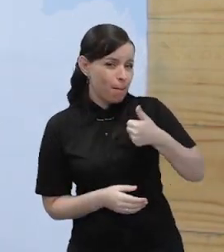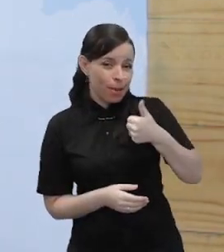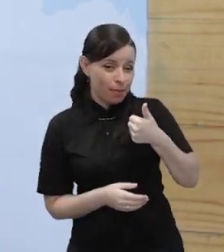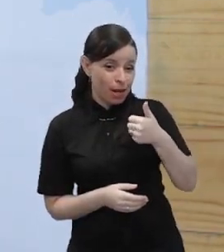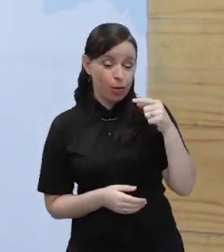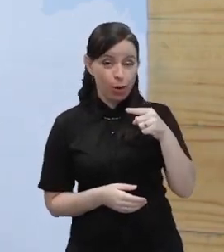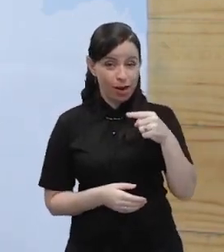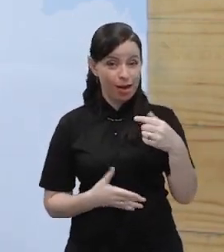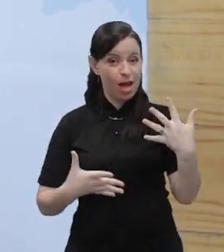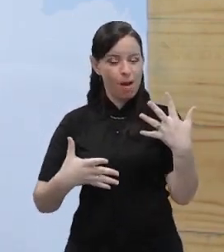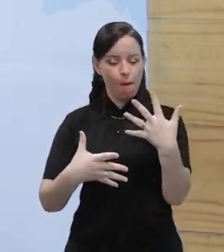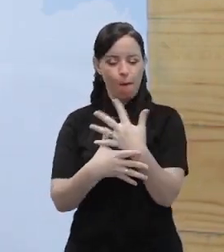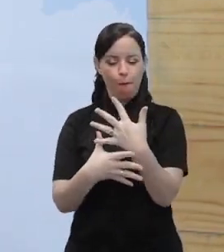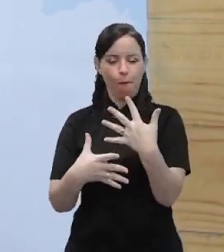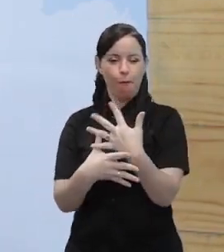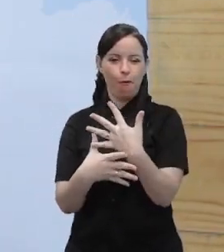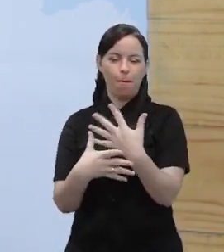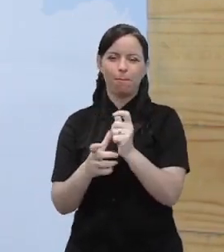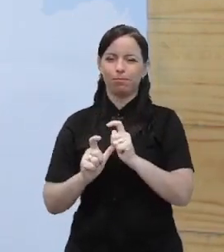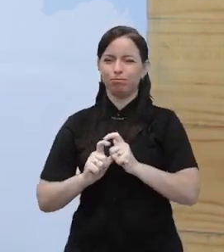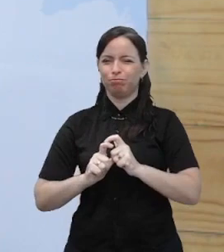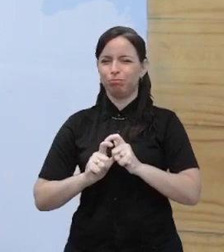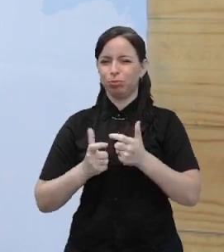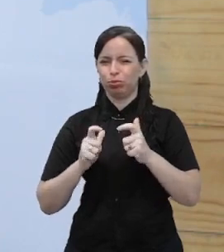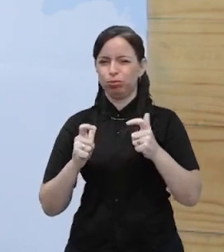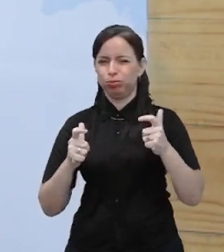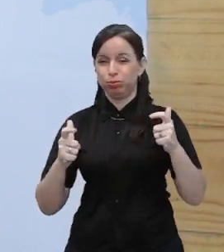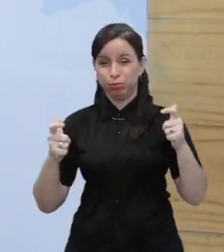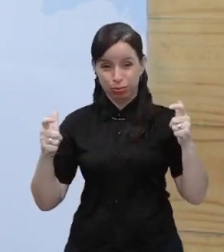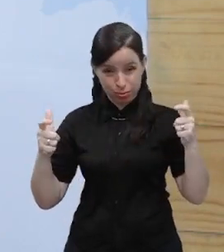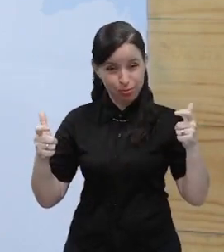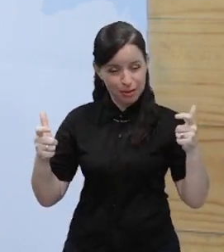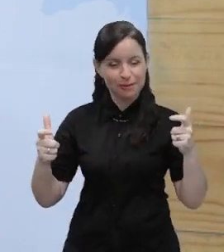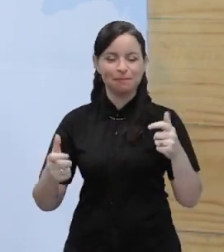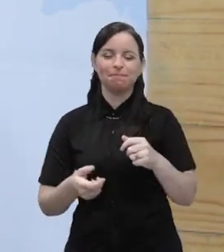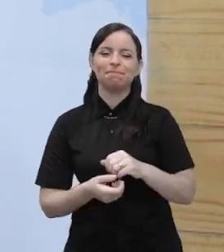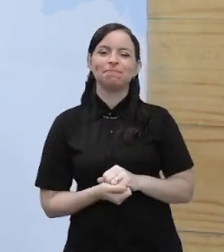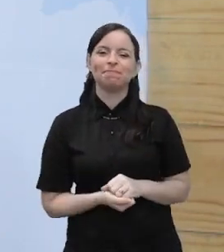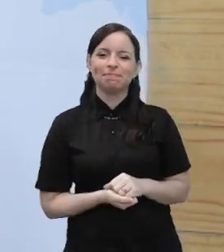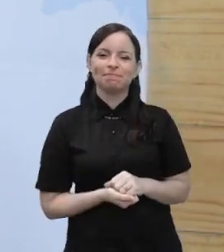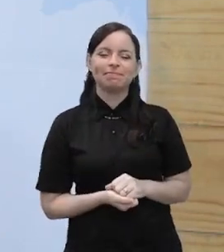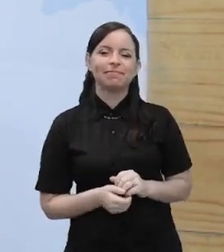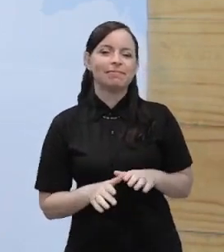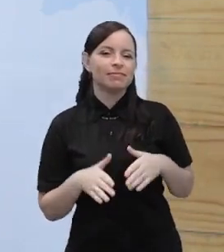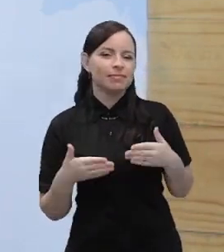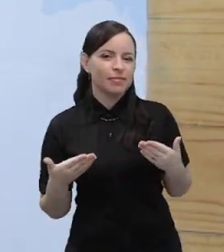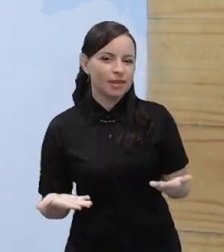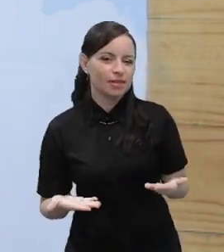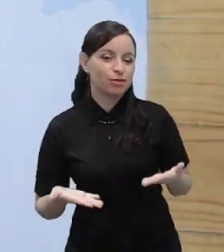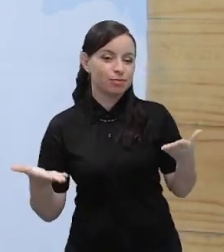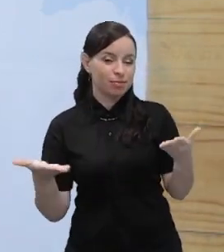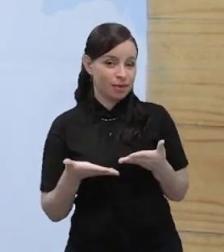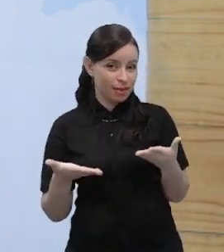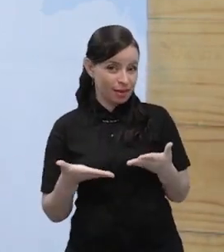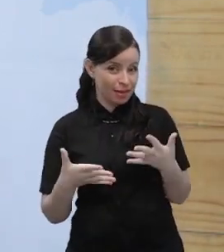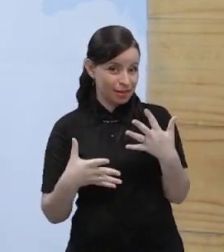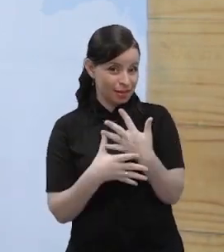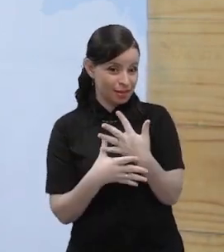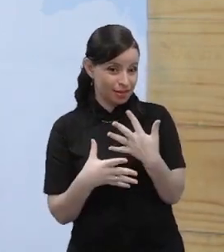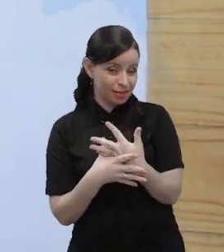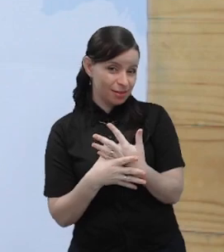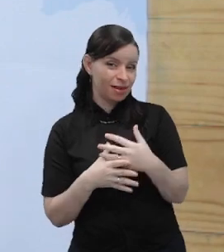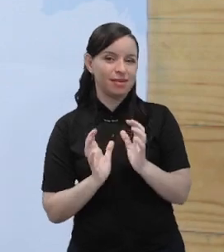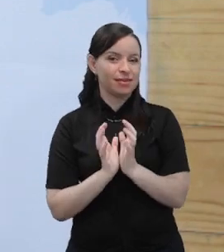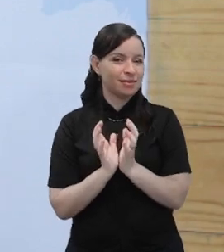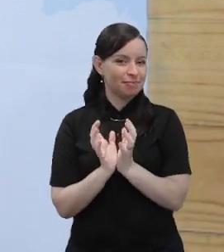centros urbanos, ou as grandes cidades, tá certo? Pois é. Aqui na cidade, por exemplo, de